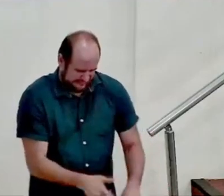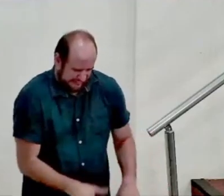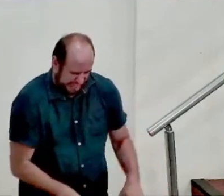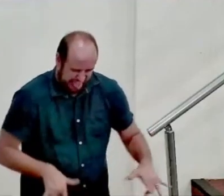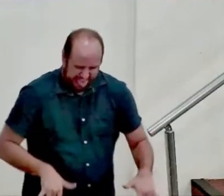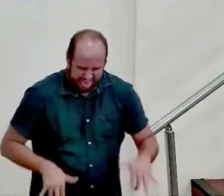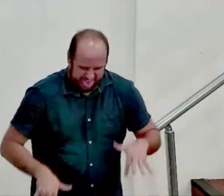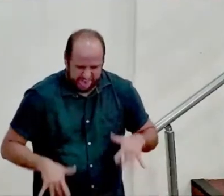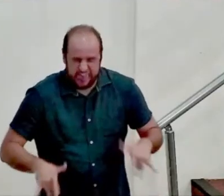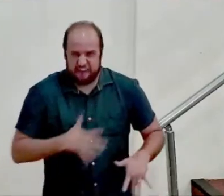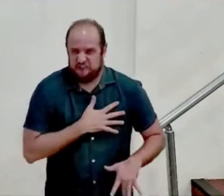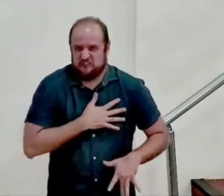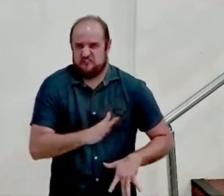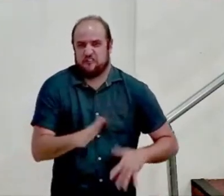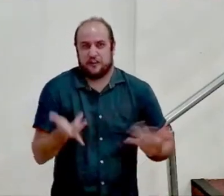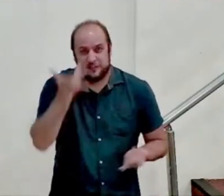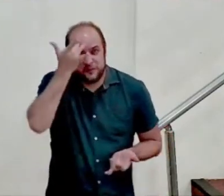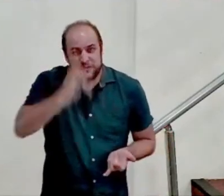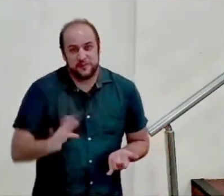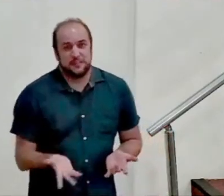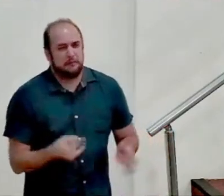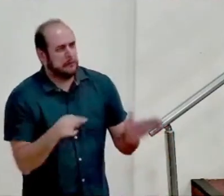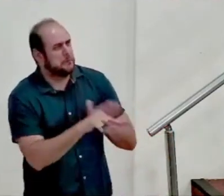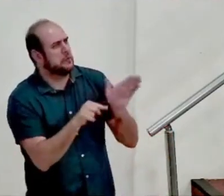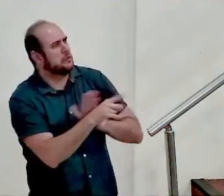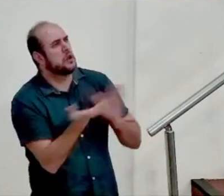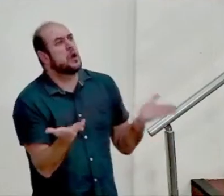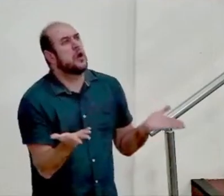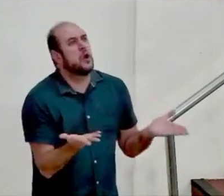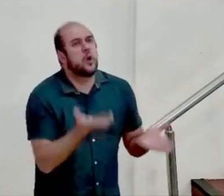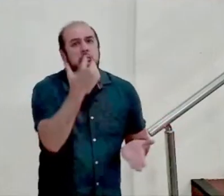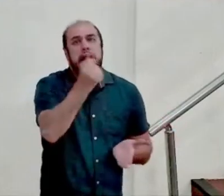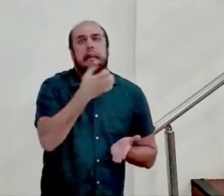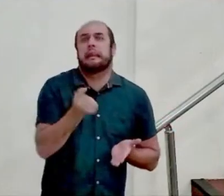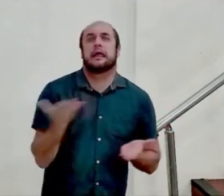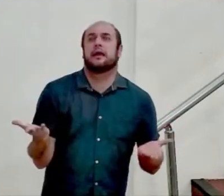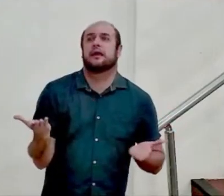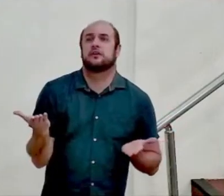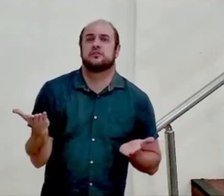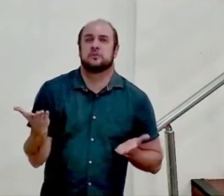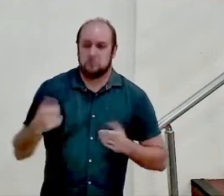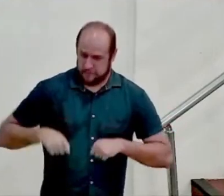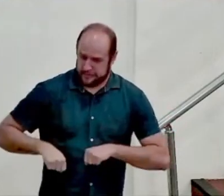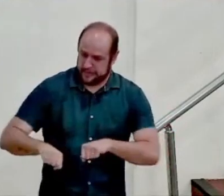E não sabe o que é isso. Então, ele vai perguntar, papai, mamãe, de onde vem o leite? Do supermercado?